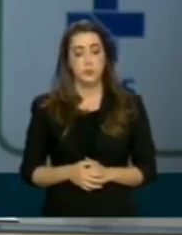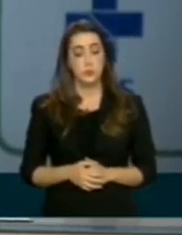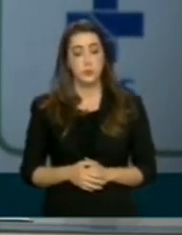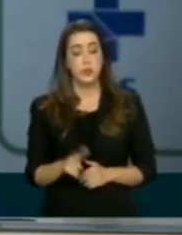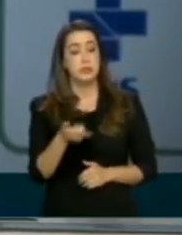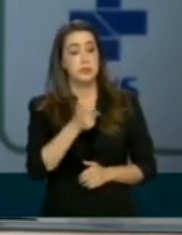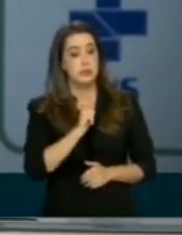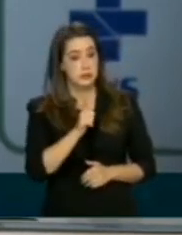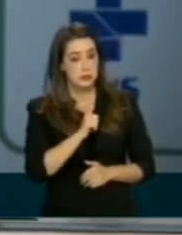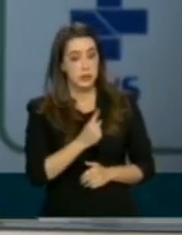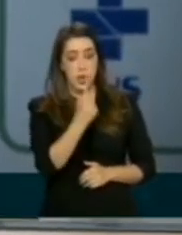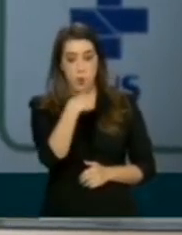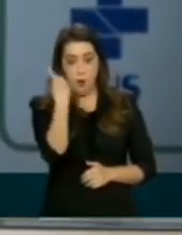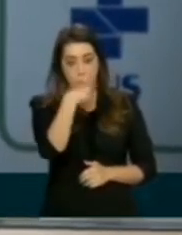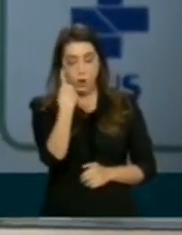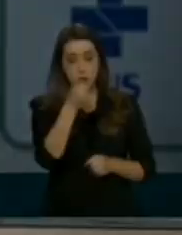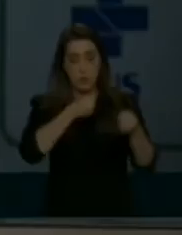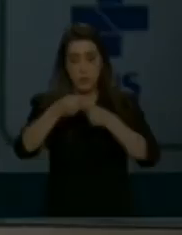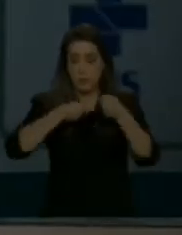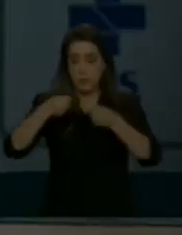Secretário, nós temos já uma hora de coletiva, mas... Legenda por